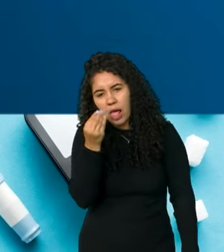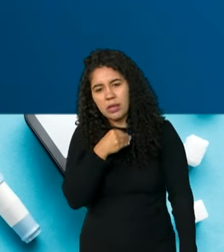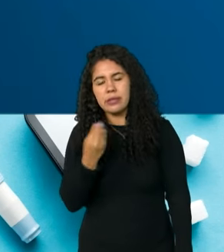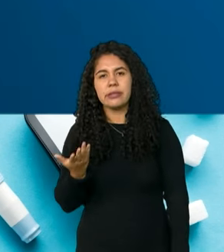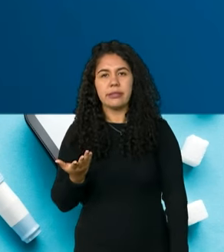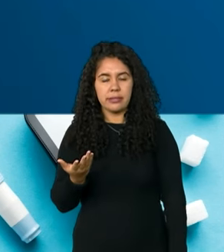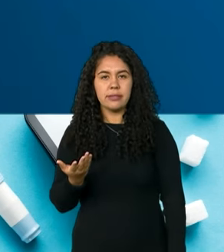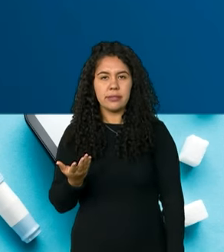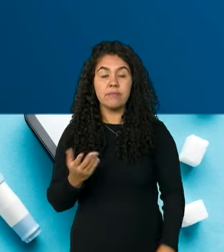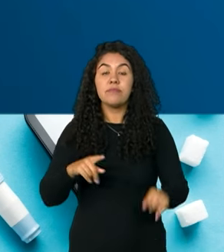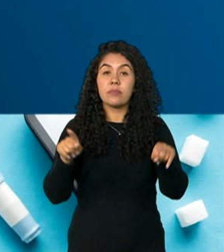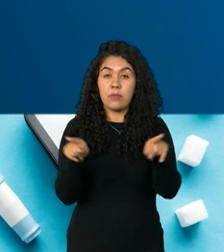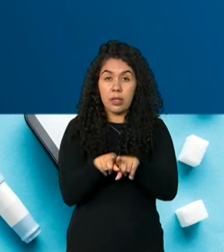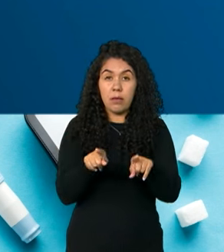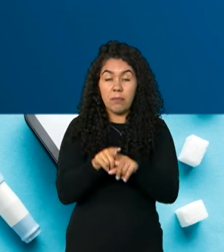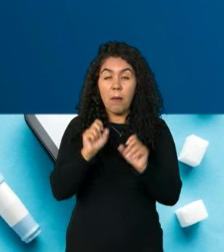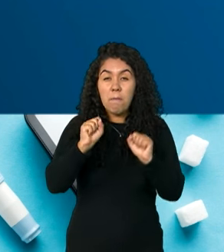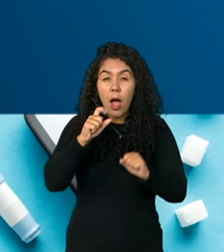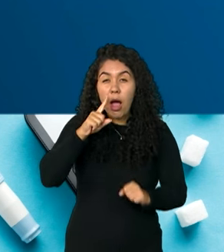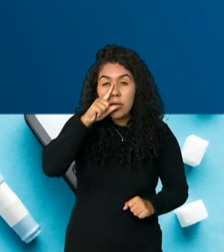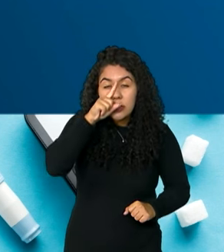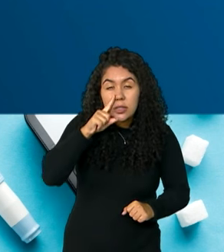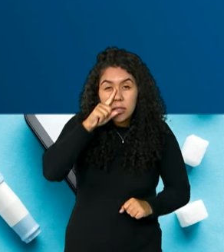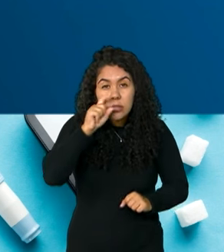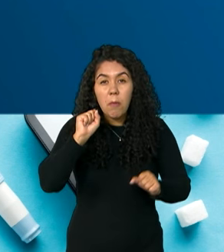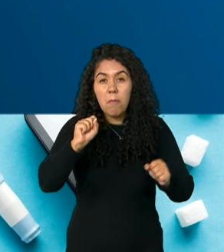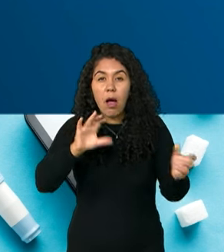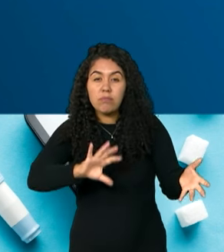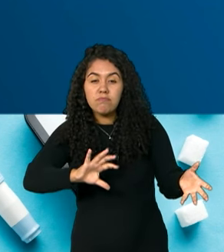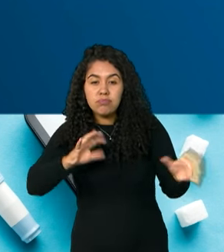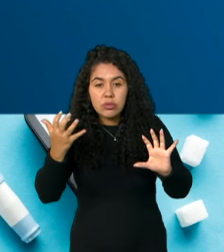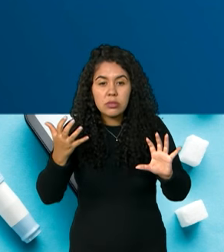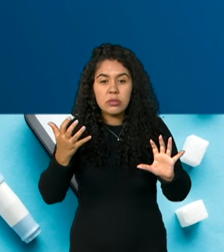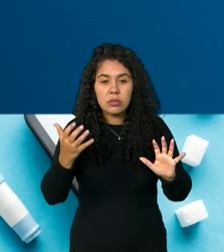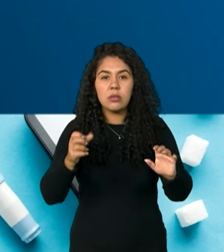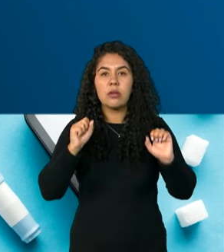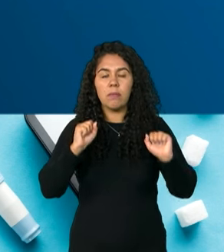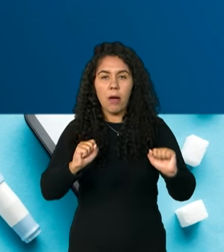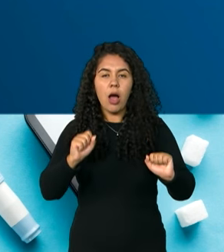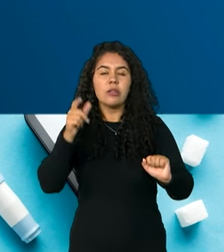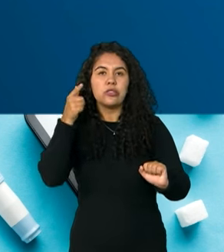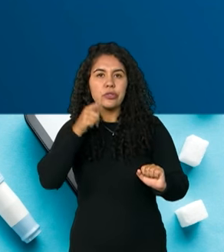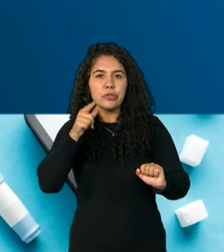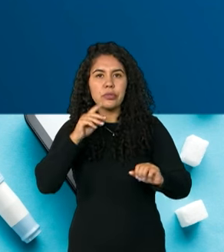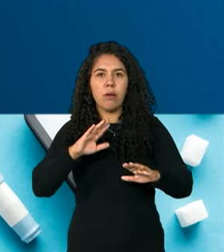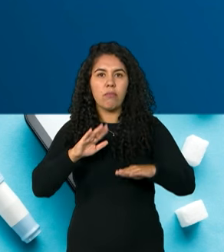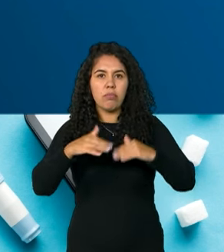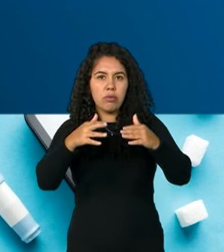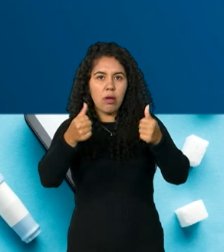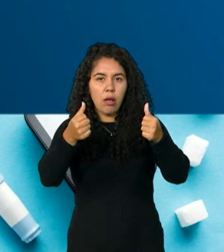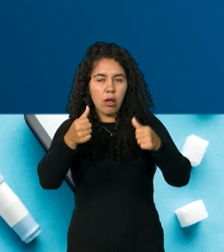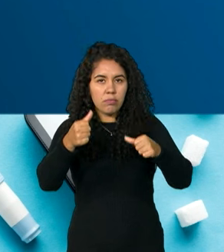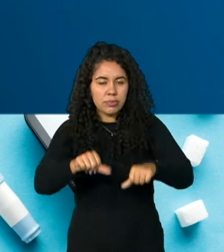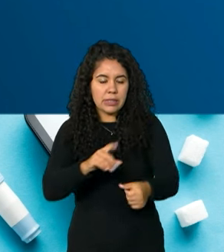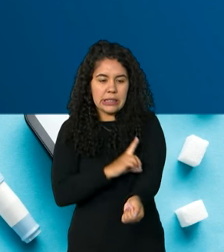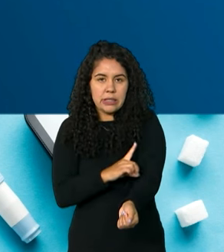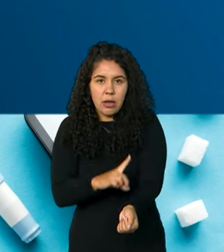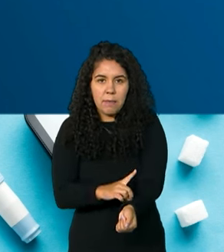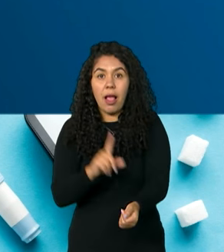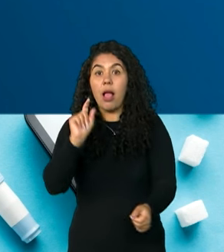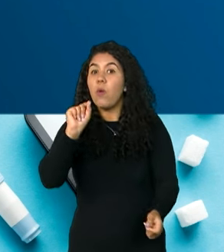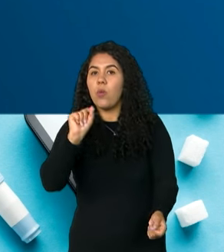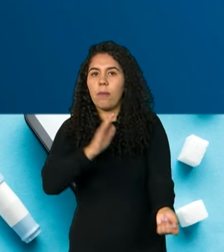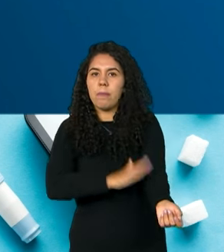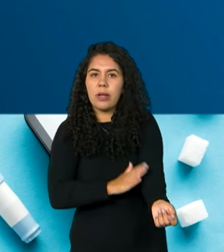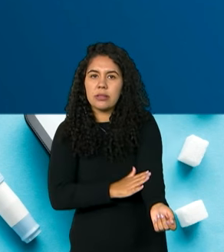E entre os fatores de risco que podem contribuir para o desenvolvimento do diabetes estão a pressão